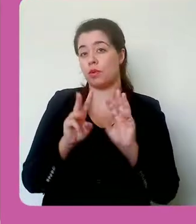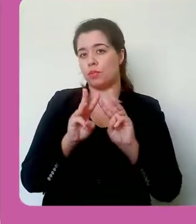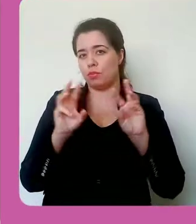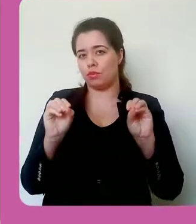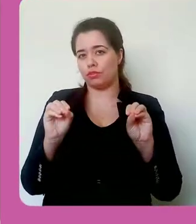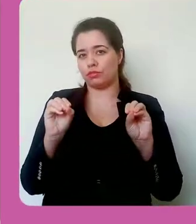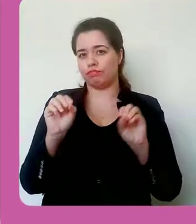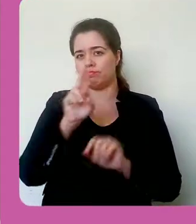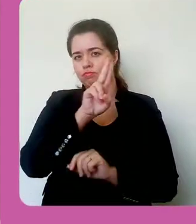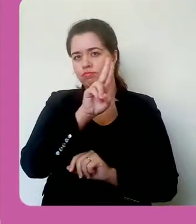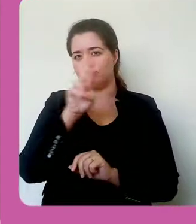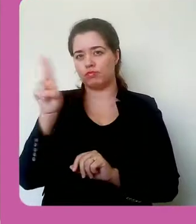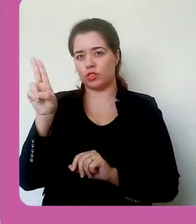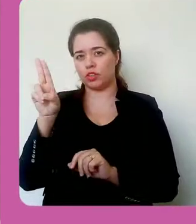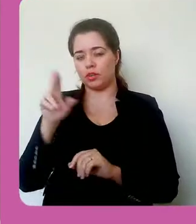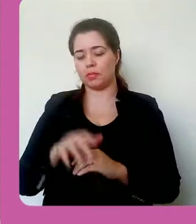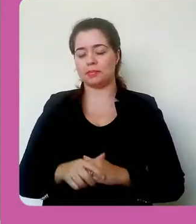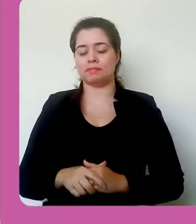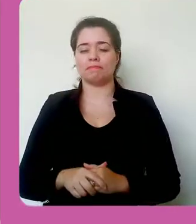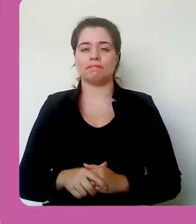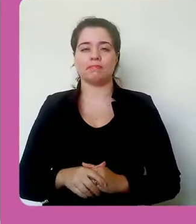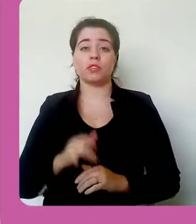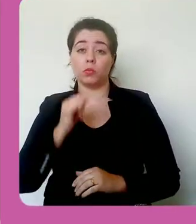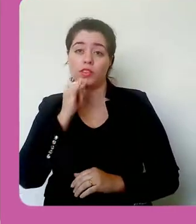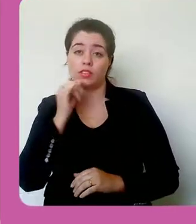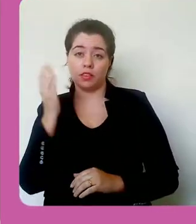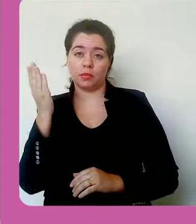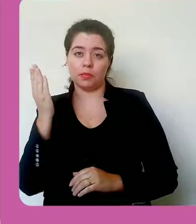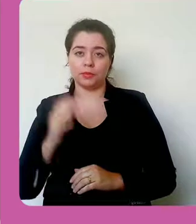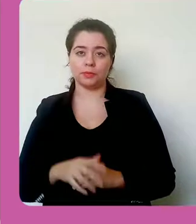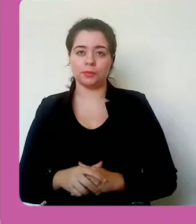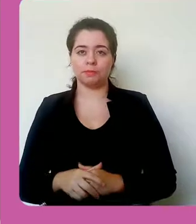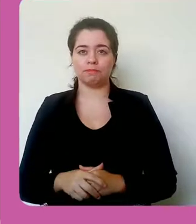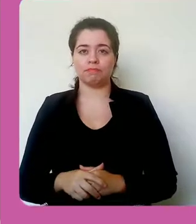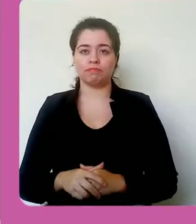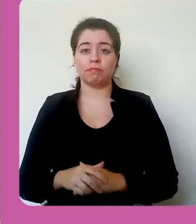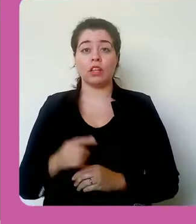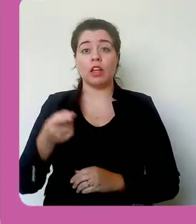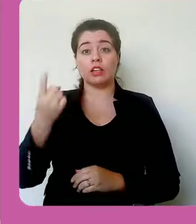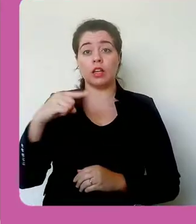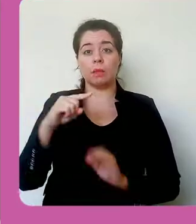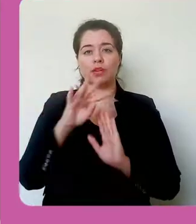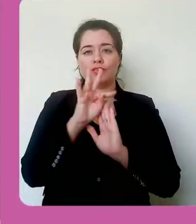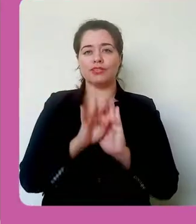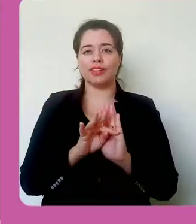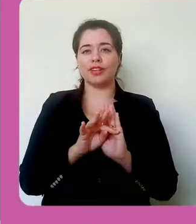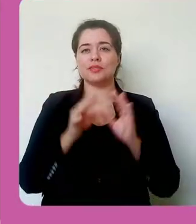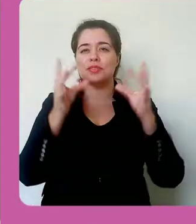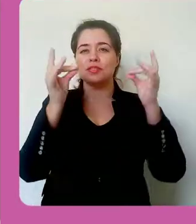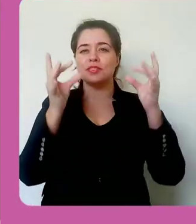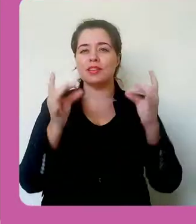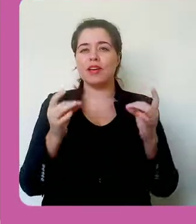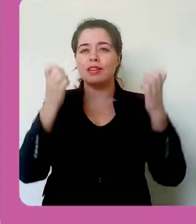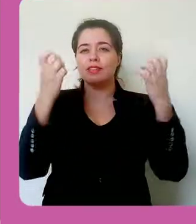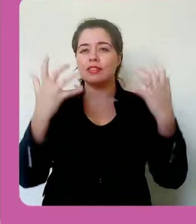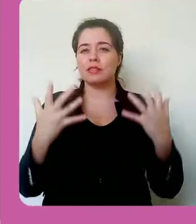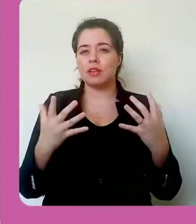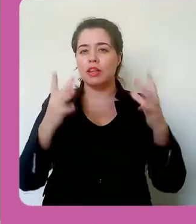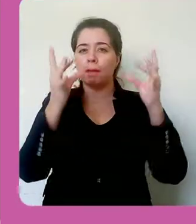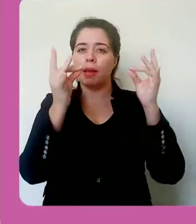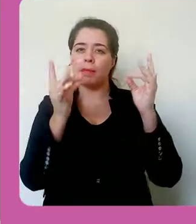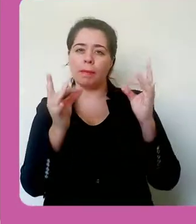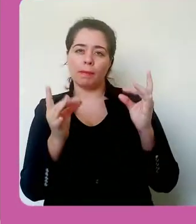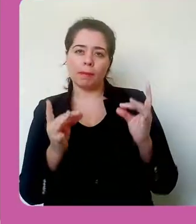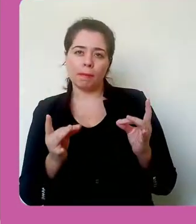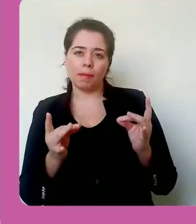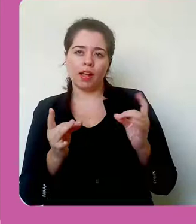neste livro digital foi escrita por Vinicius Ramos,